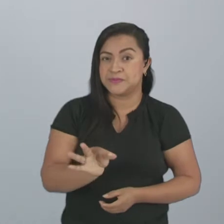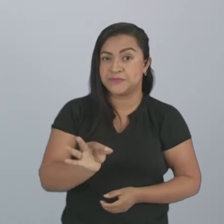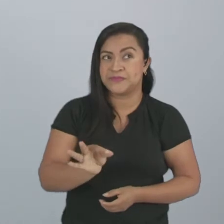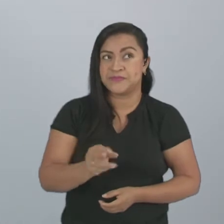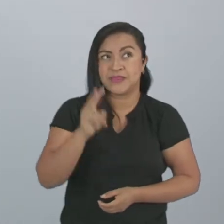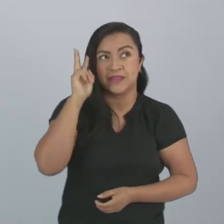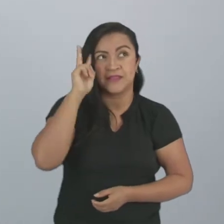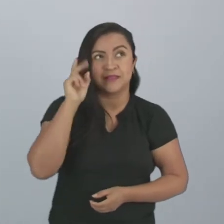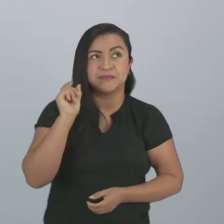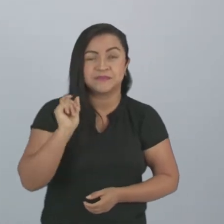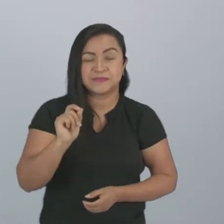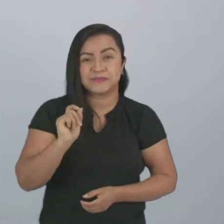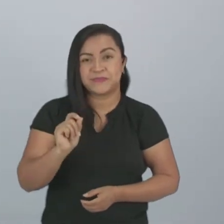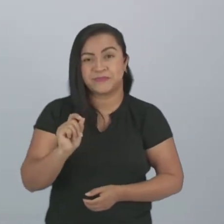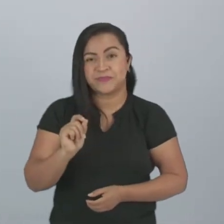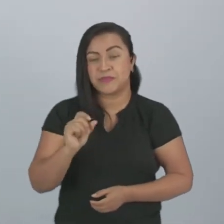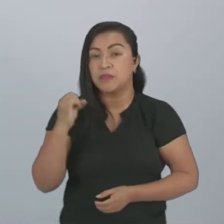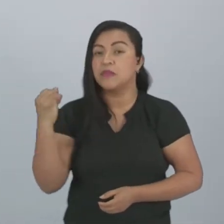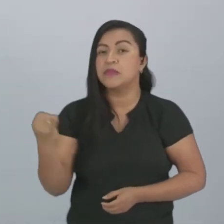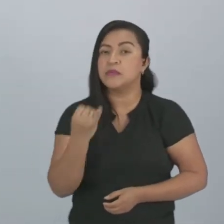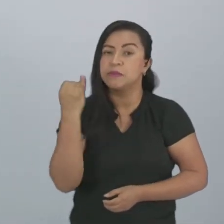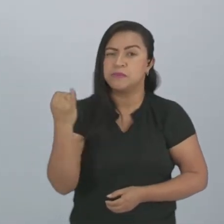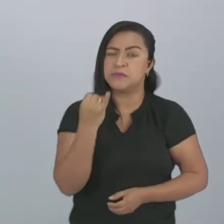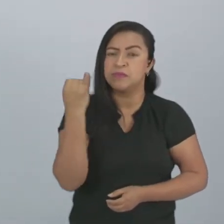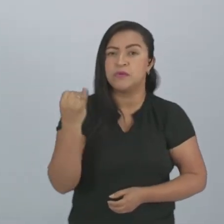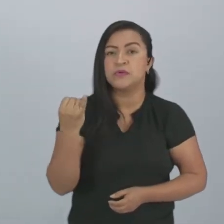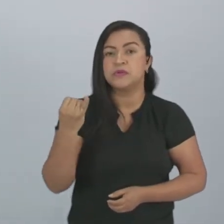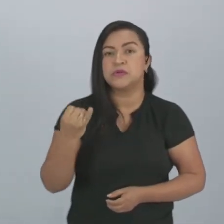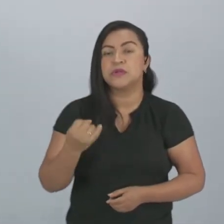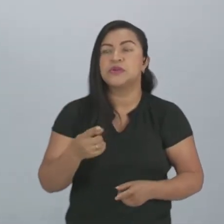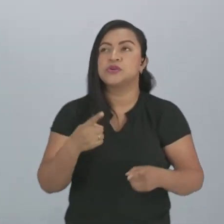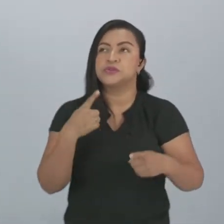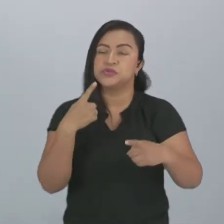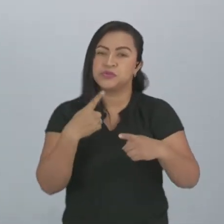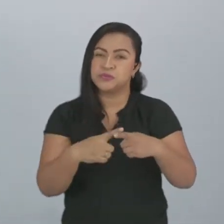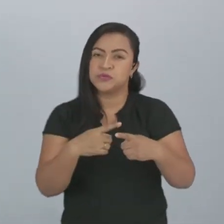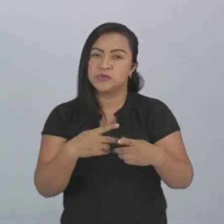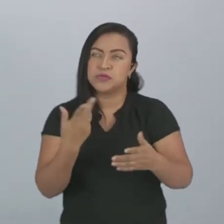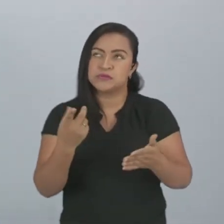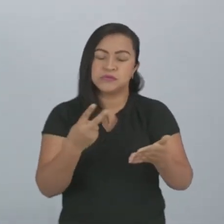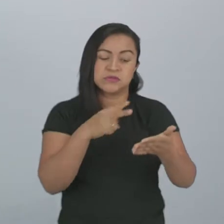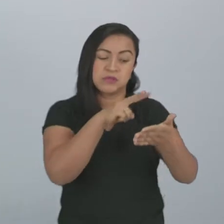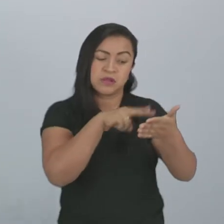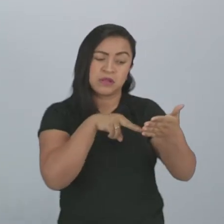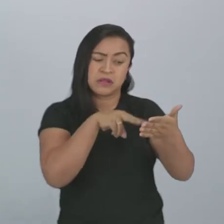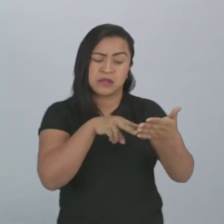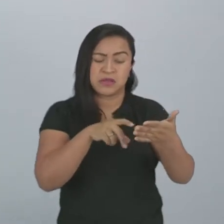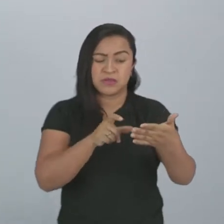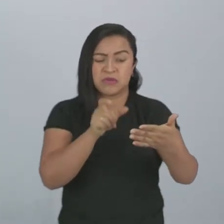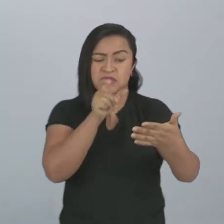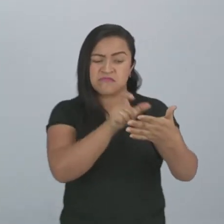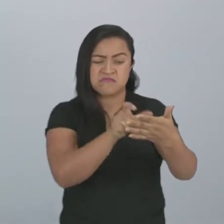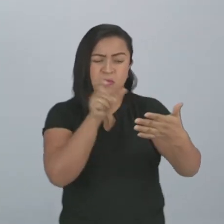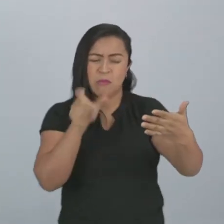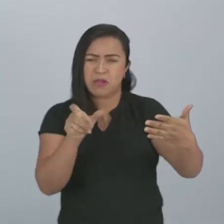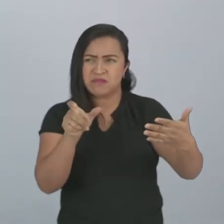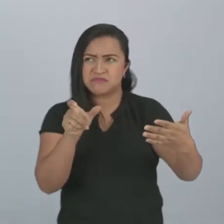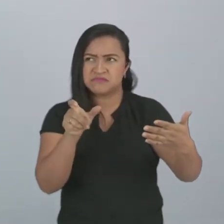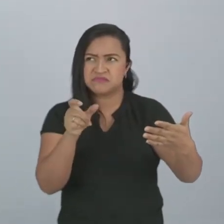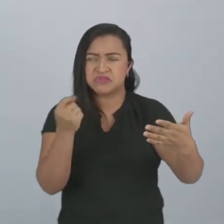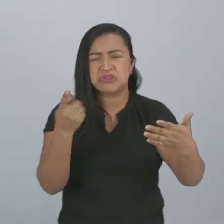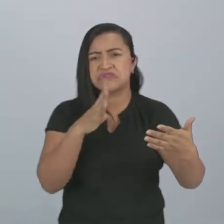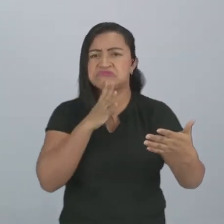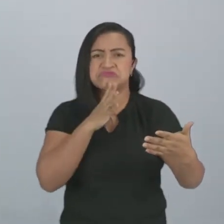Lembrando a importância dele é quando estamos lendo e não compreendemos o significado de algumas palavras, podemos consultá-lo,